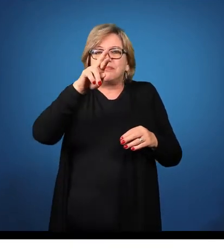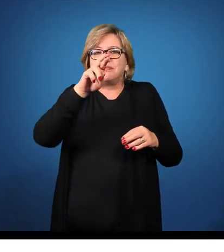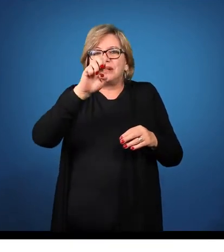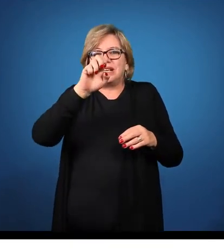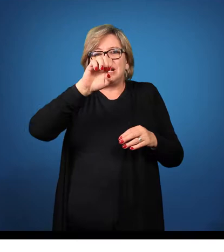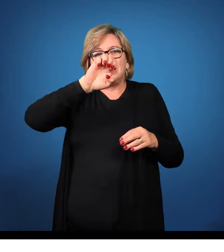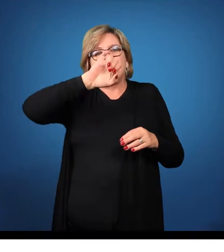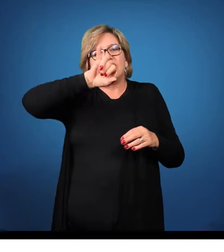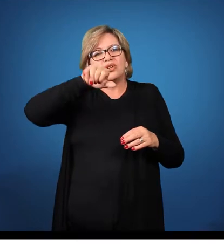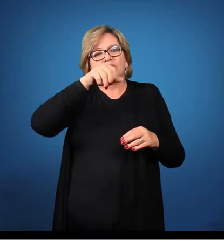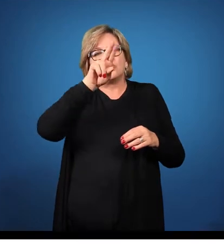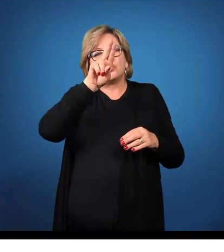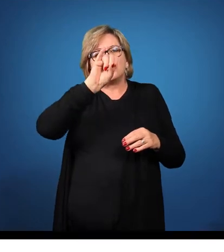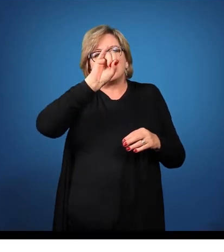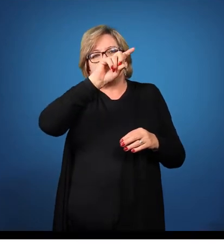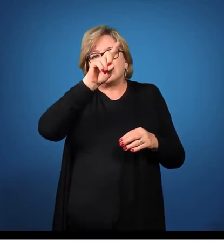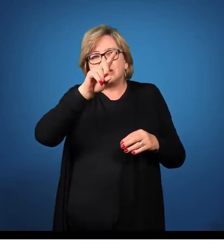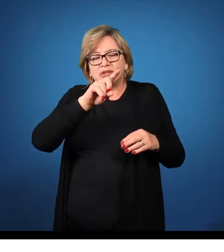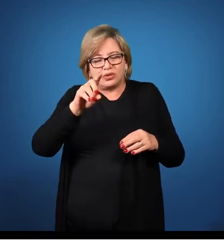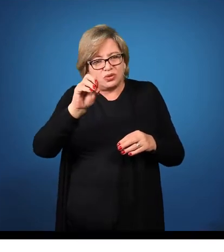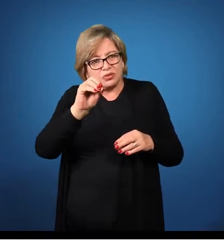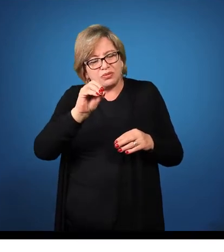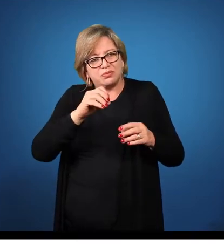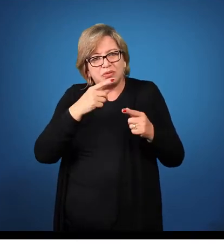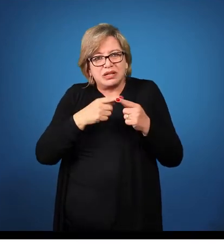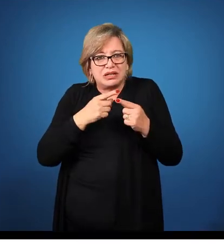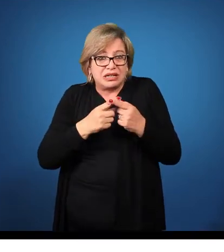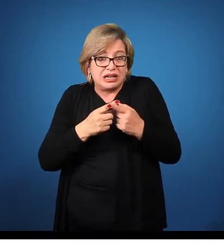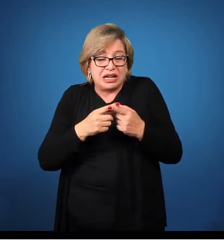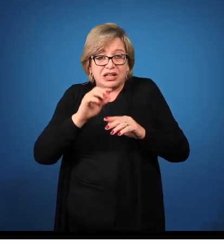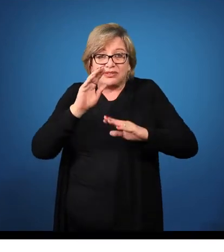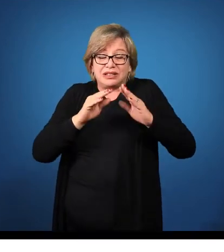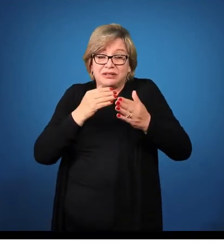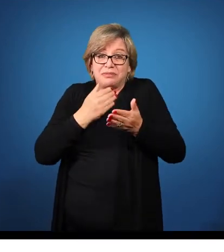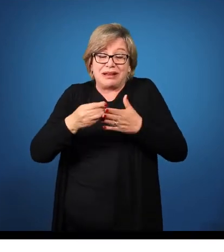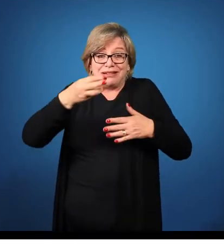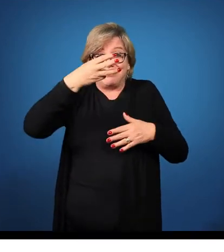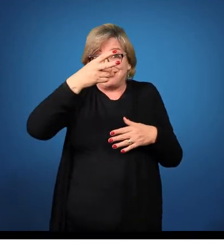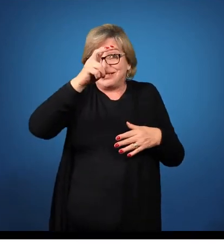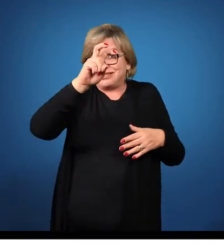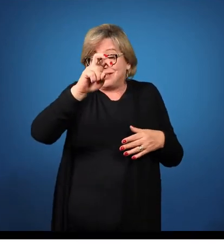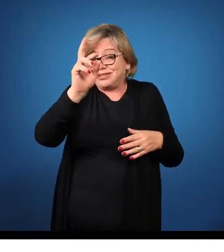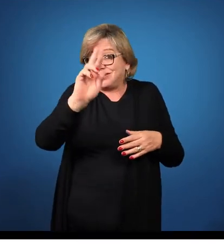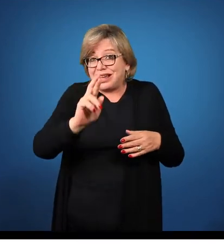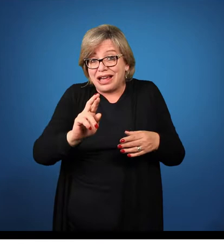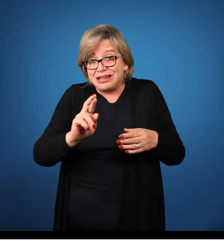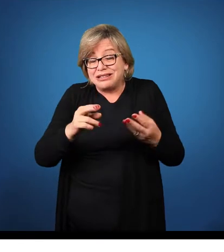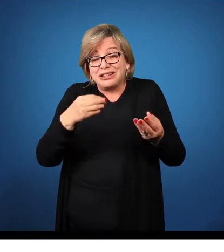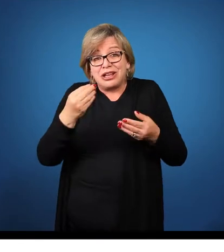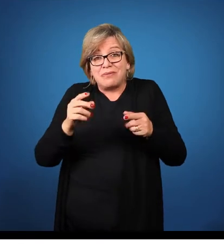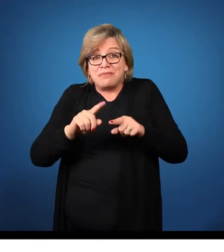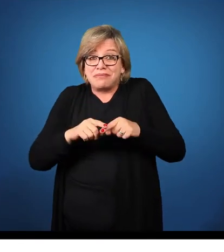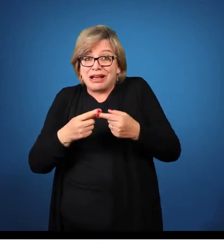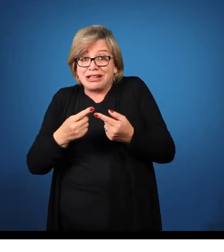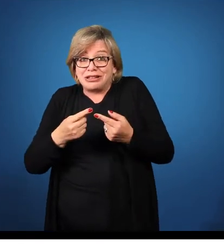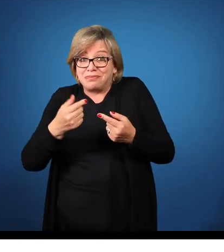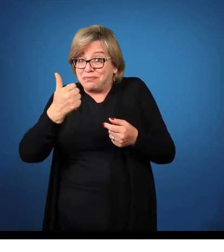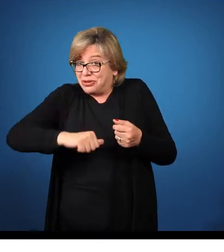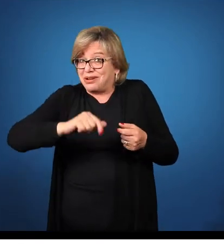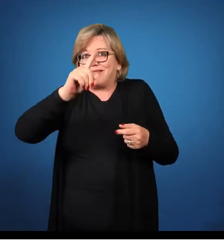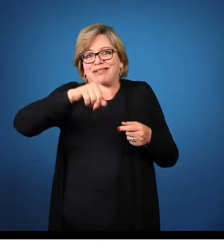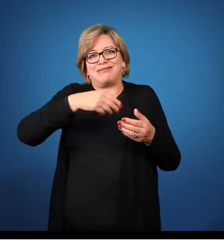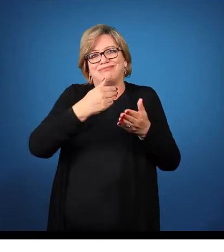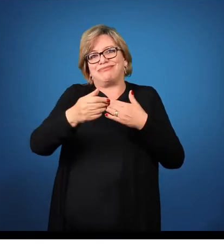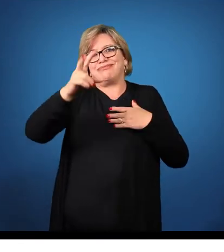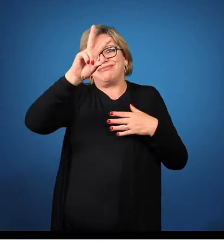Porque é melhor perder R$35 do que perder R$50. Todos nós concordamos. Enfim, mas